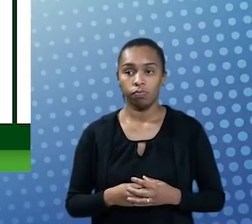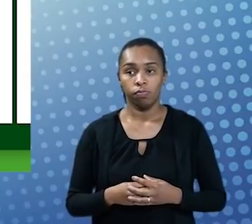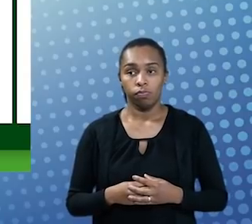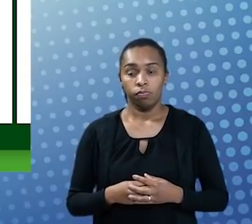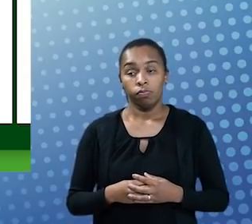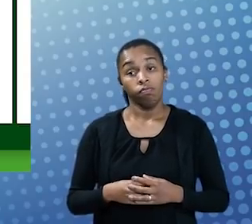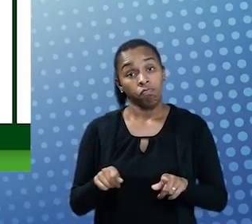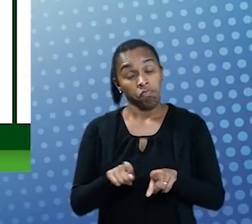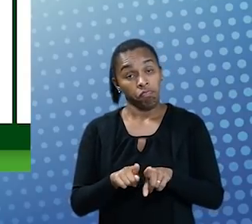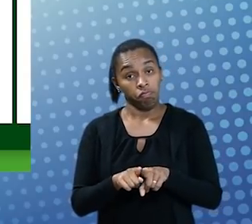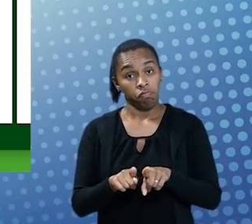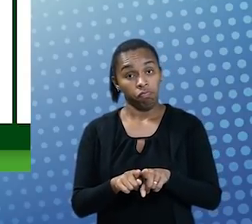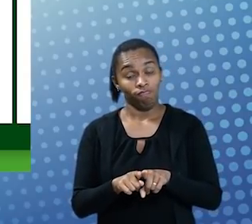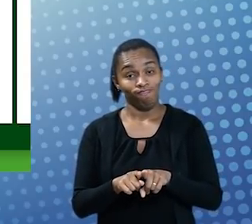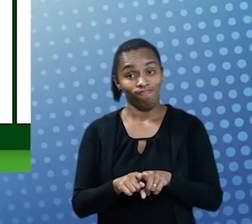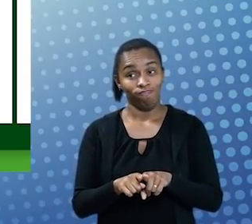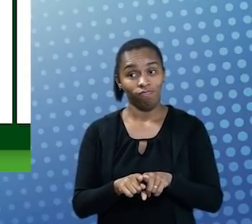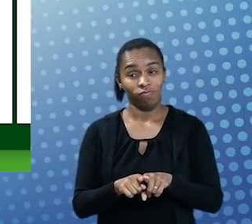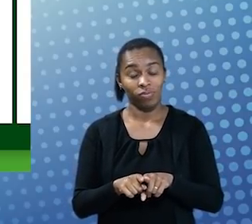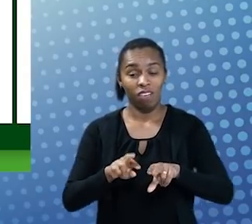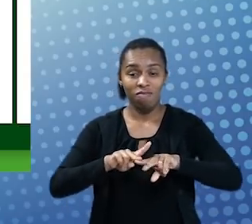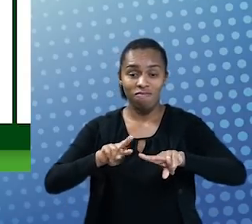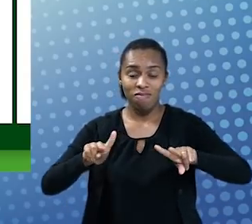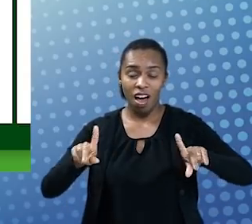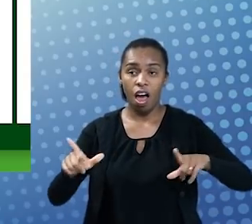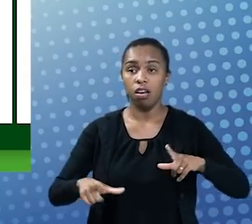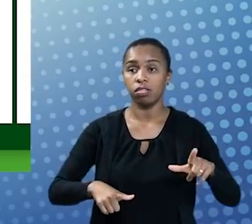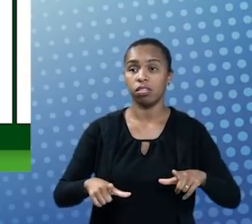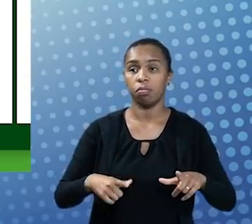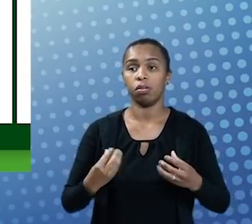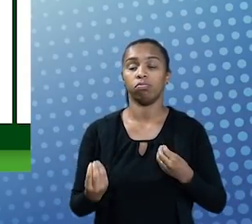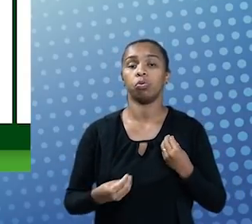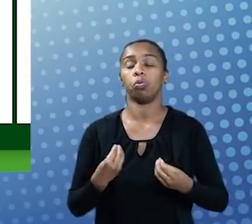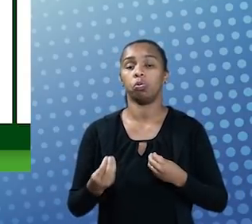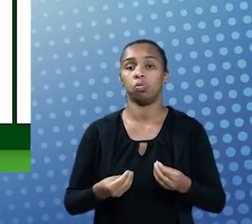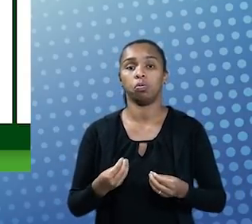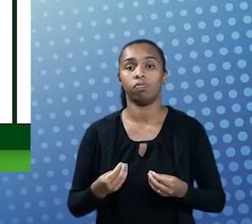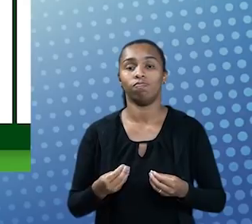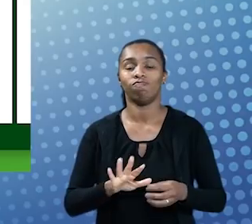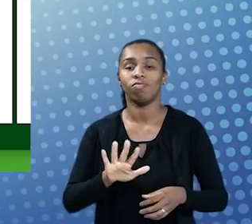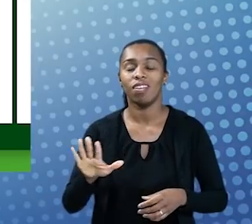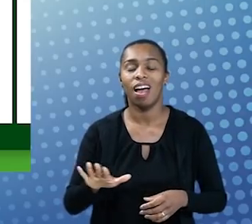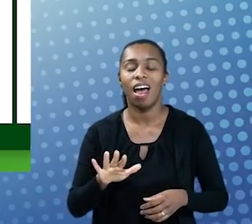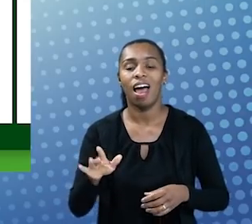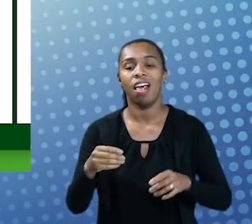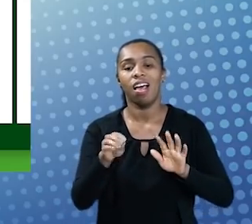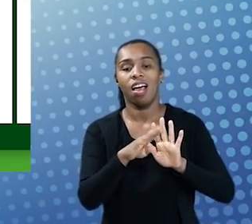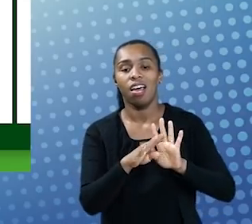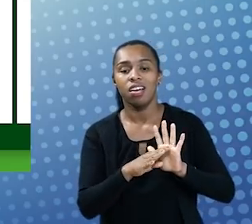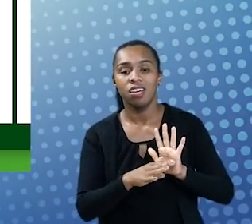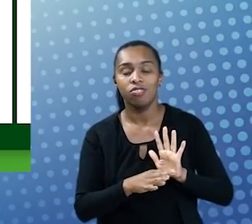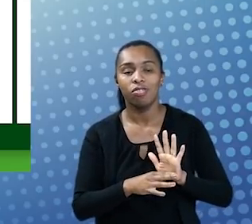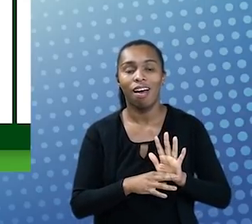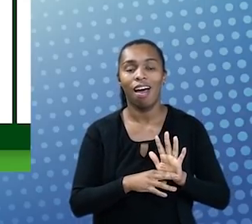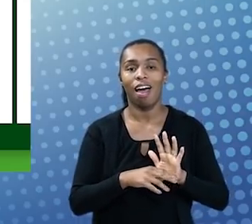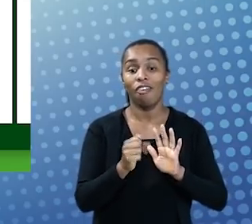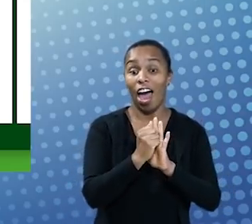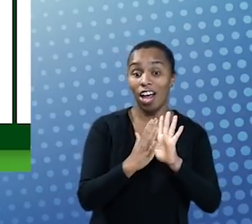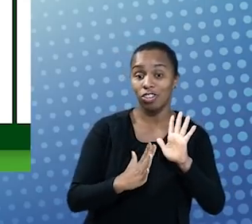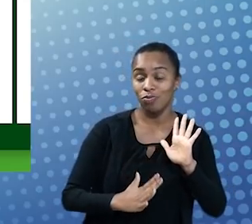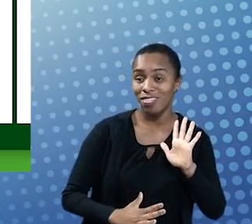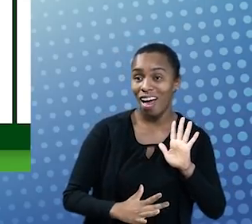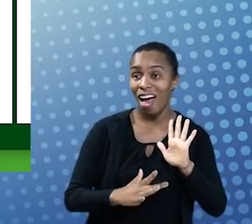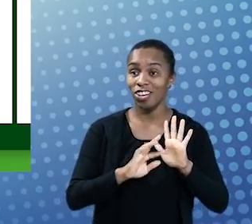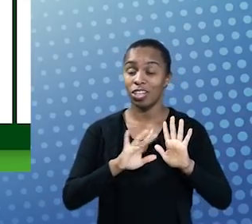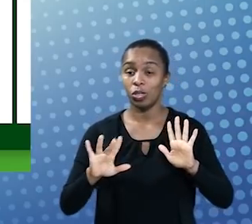E, além disso, há demanda por diversos serviços, serviços na área de questionários, tarefas eletrônicas,